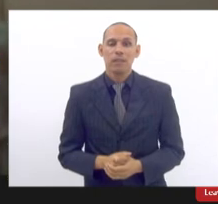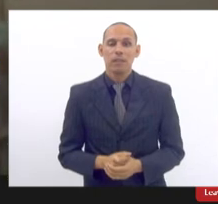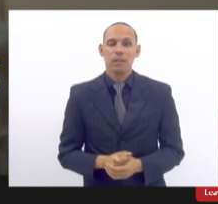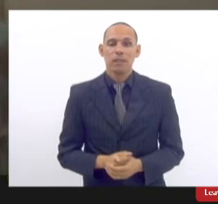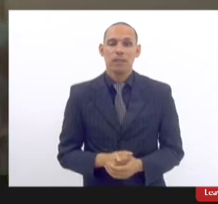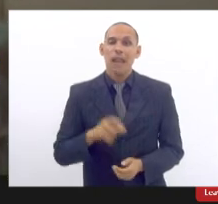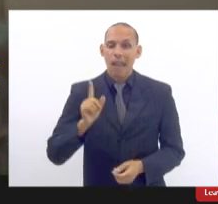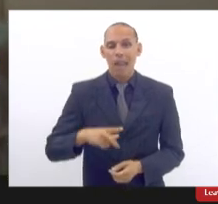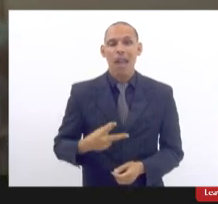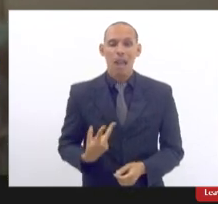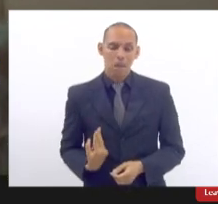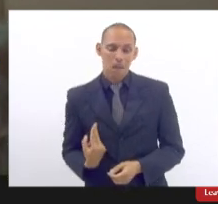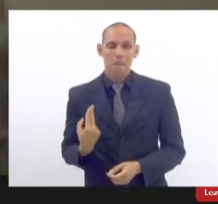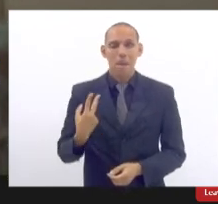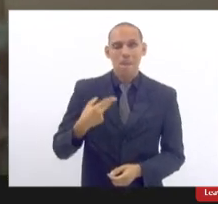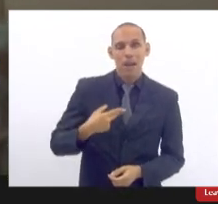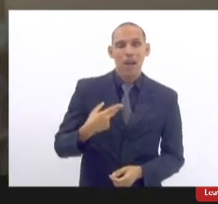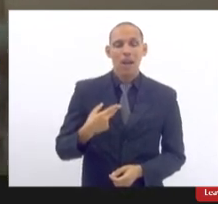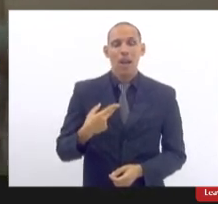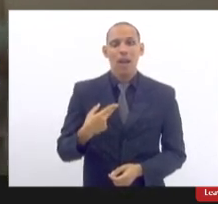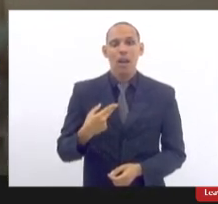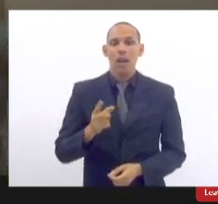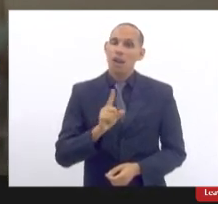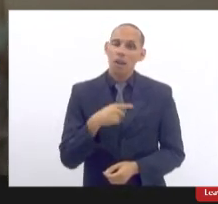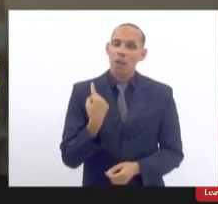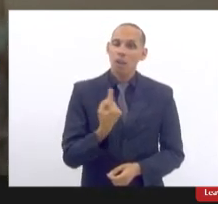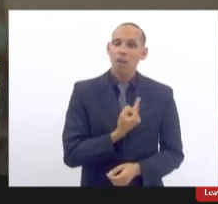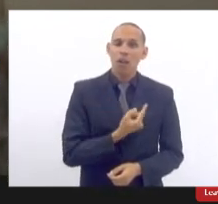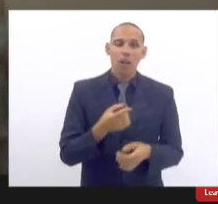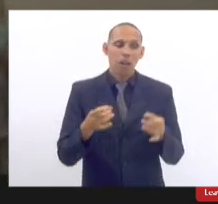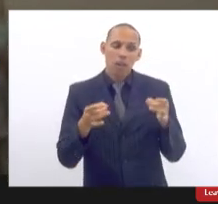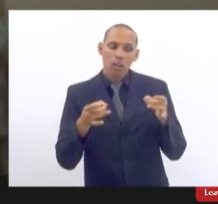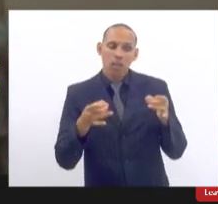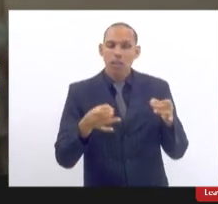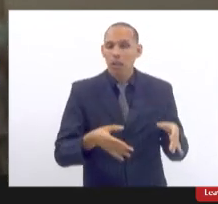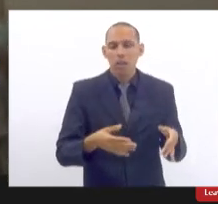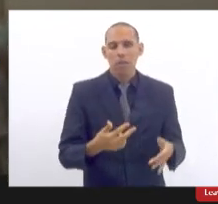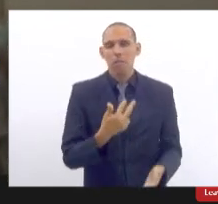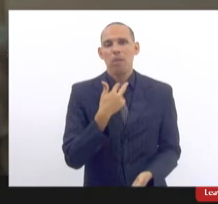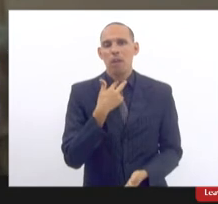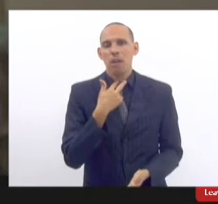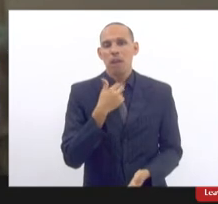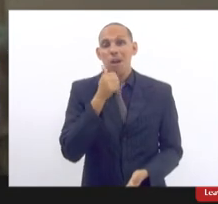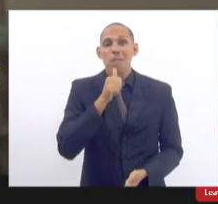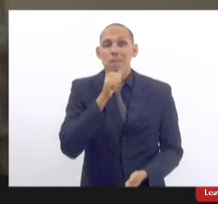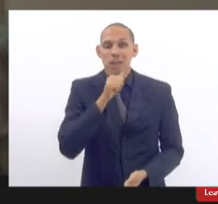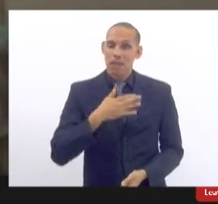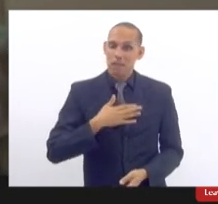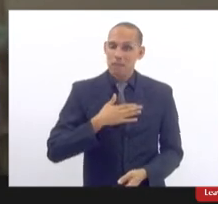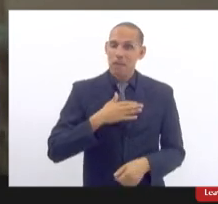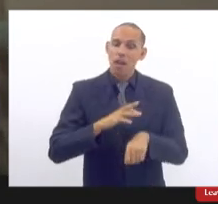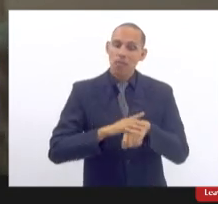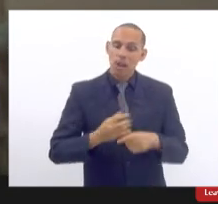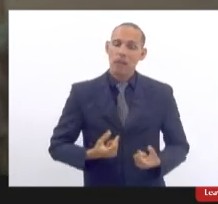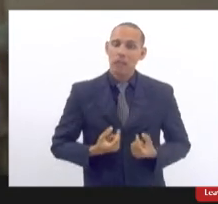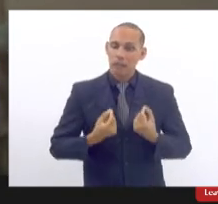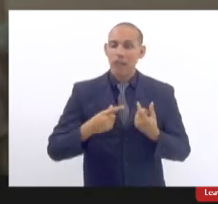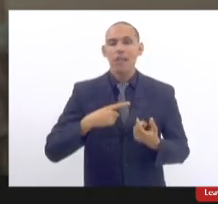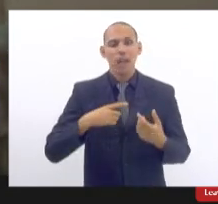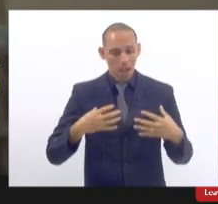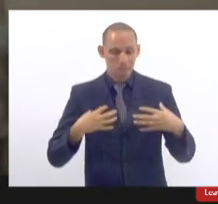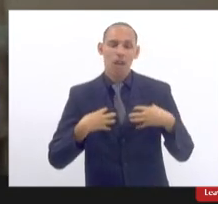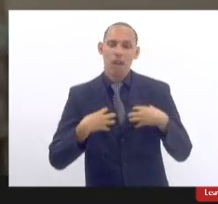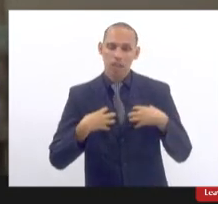cirurgia que a gente não pode deixar de ter minha mãe morreu de câncer teve câncer de